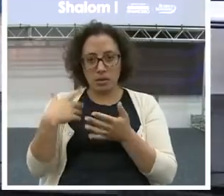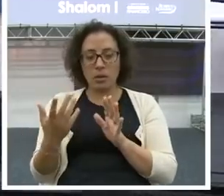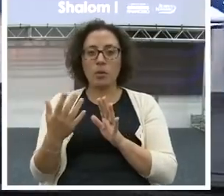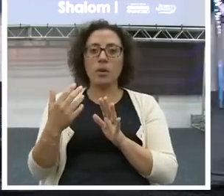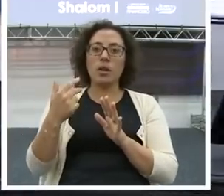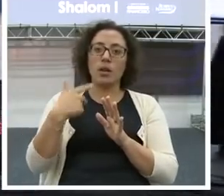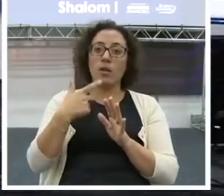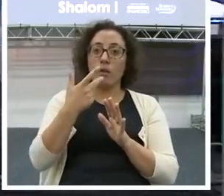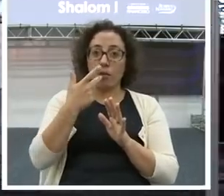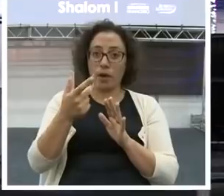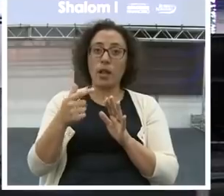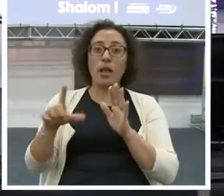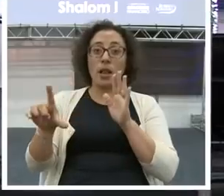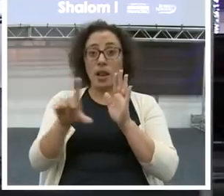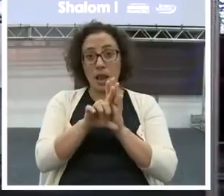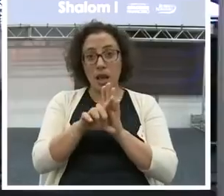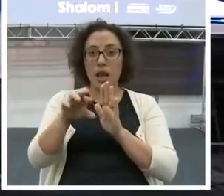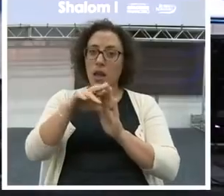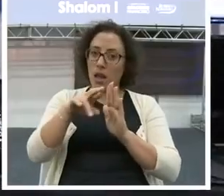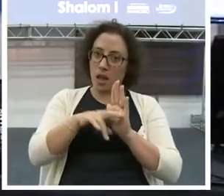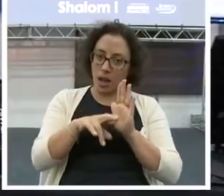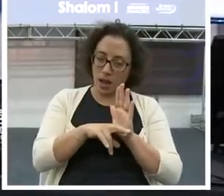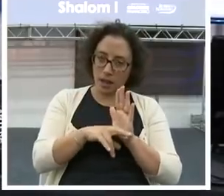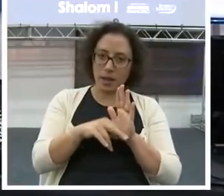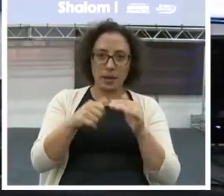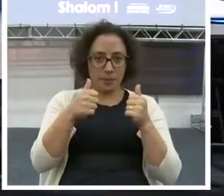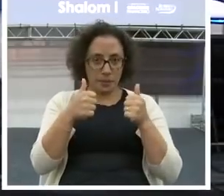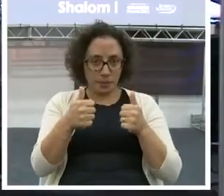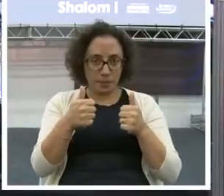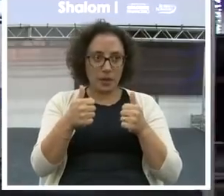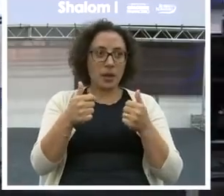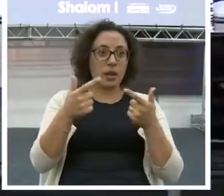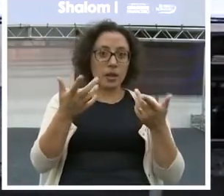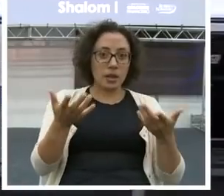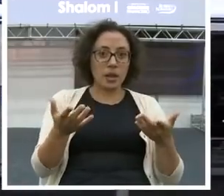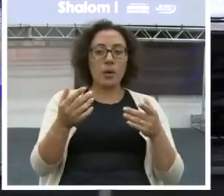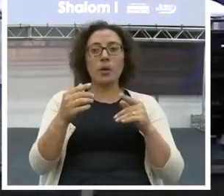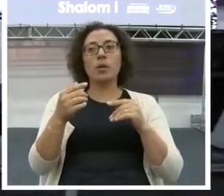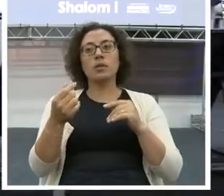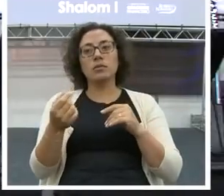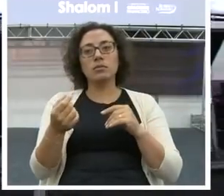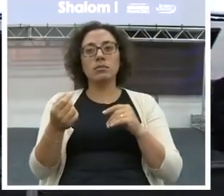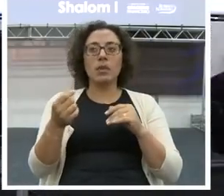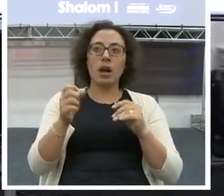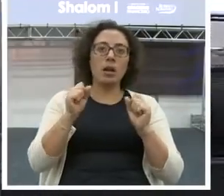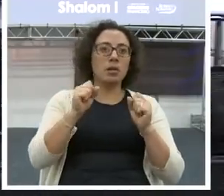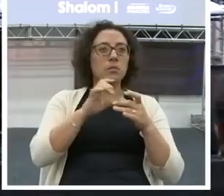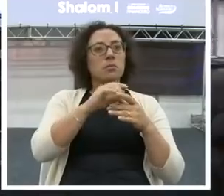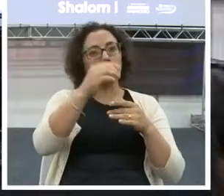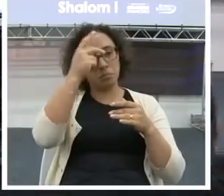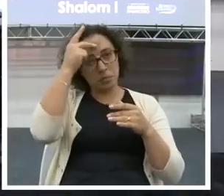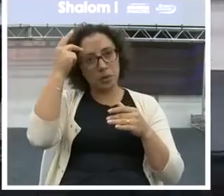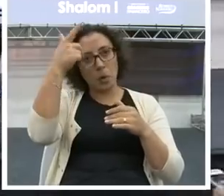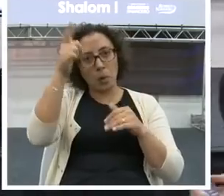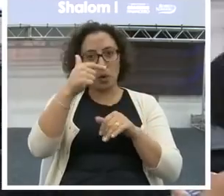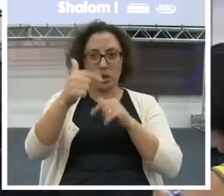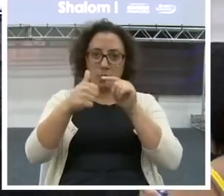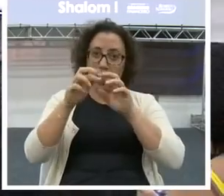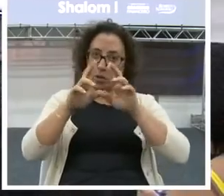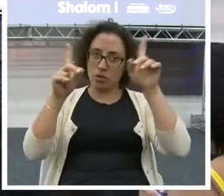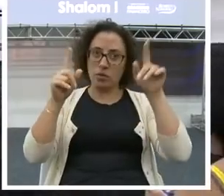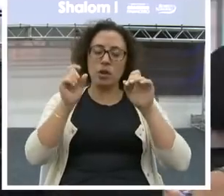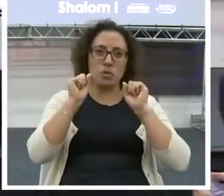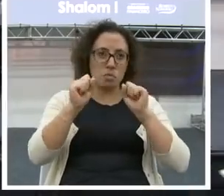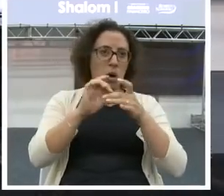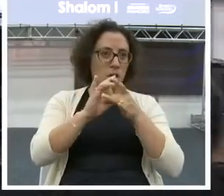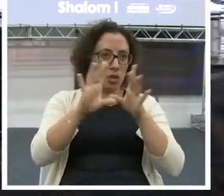debaixo de leis e de regras. Então, tem gente aí que não é um agente oficial. Eles podem falar. Então,